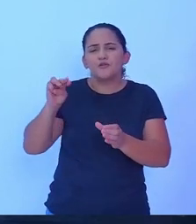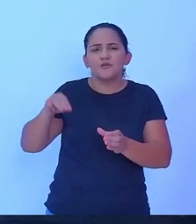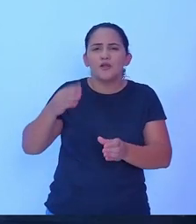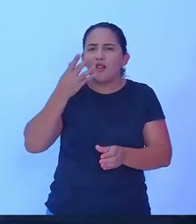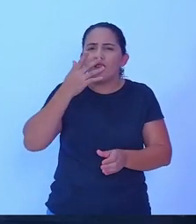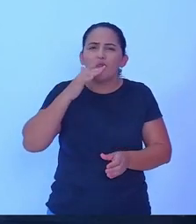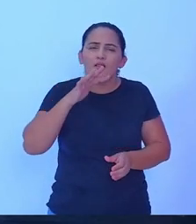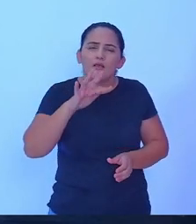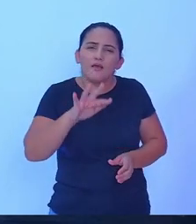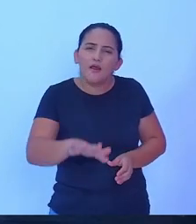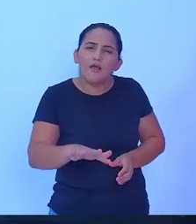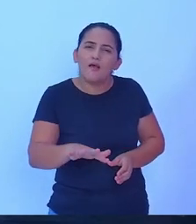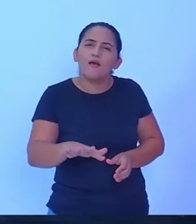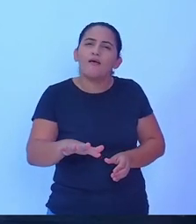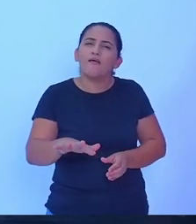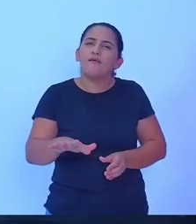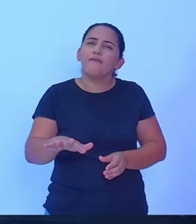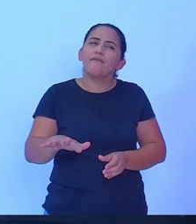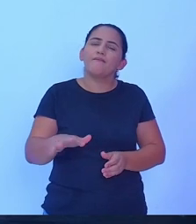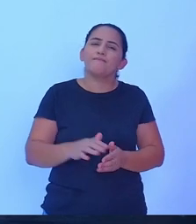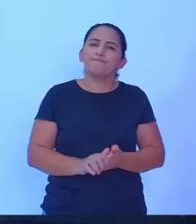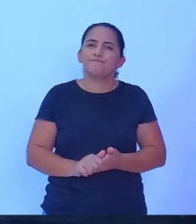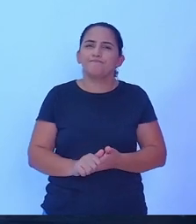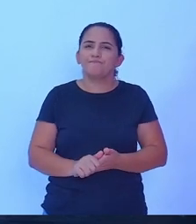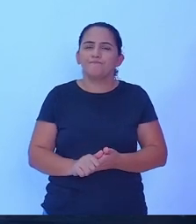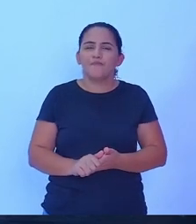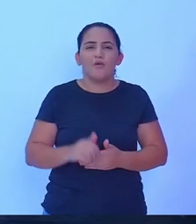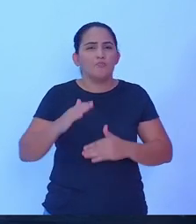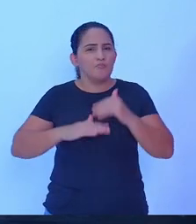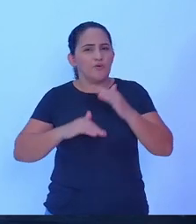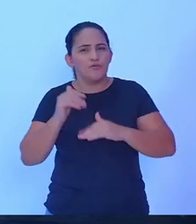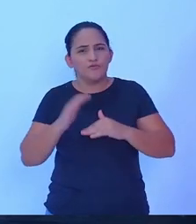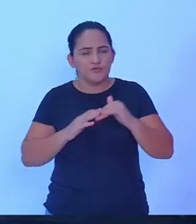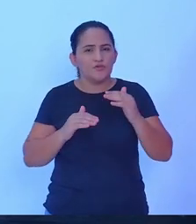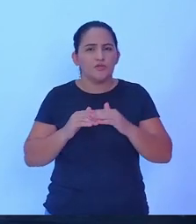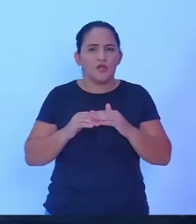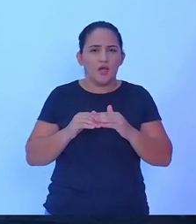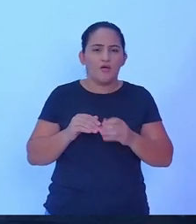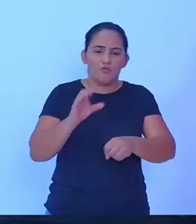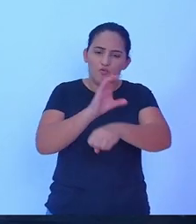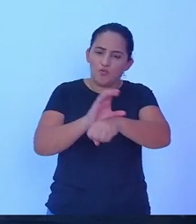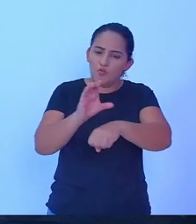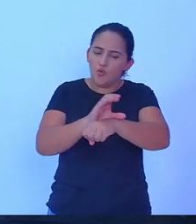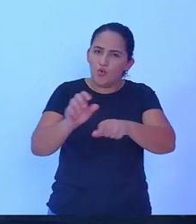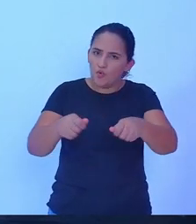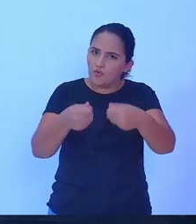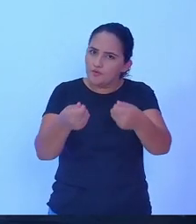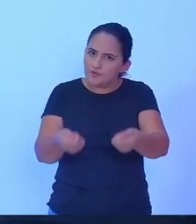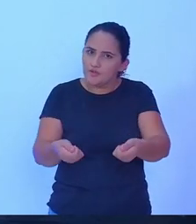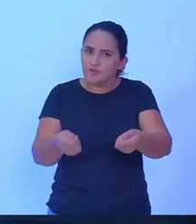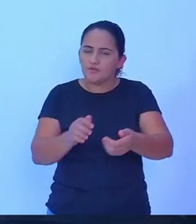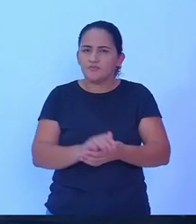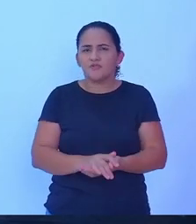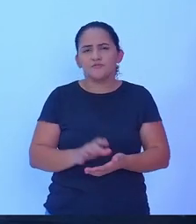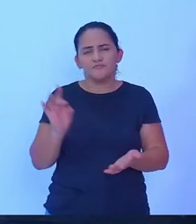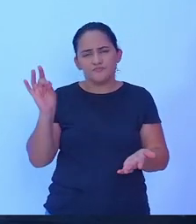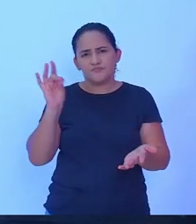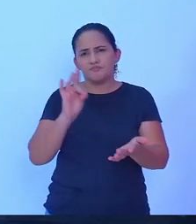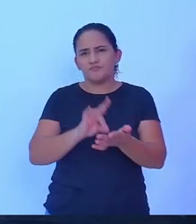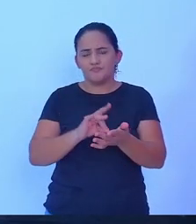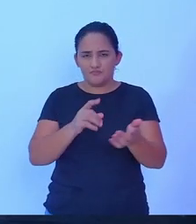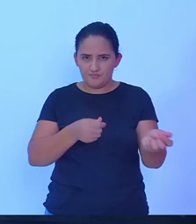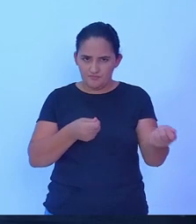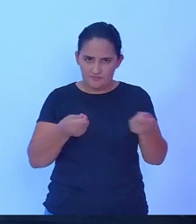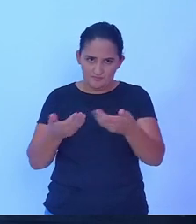escolas com capacitação e que de fato possa trazer aqui para a nossa população